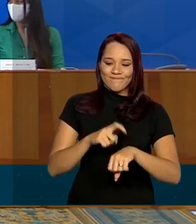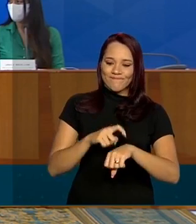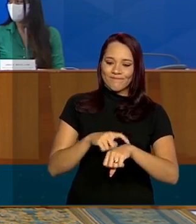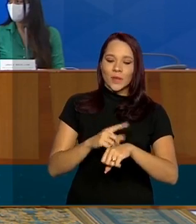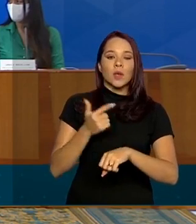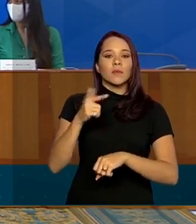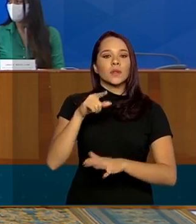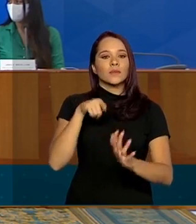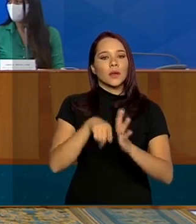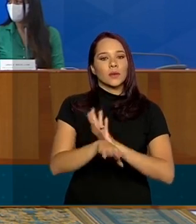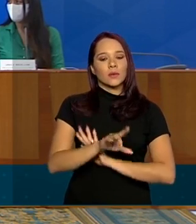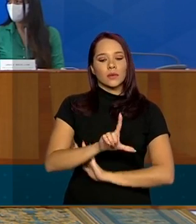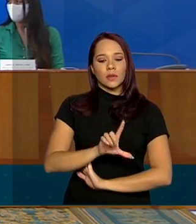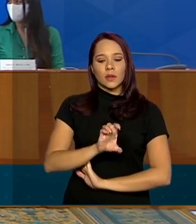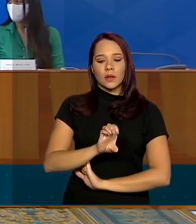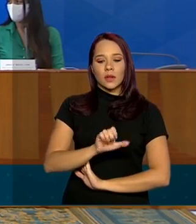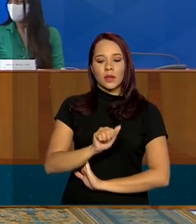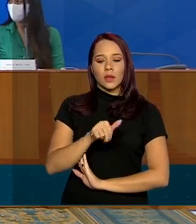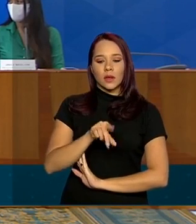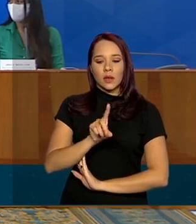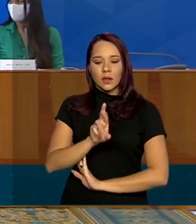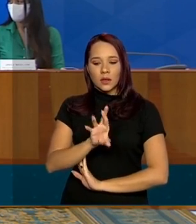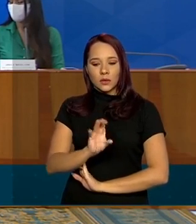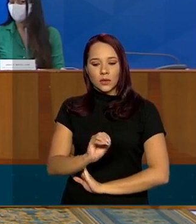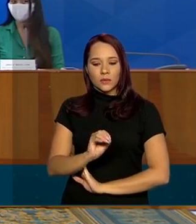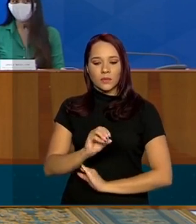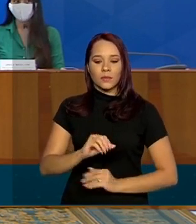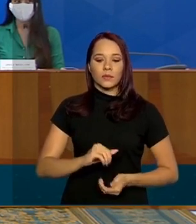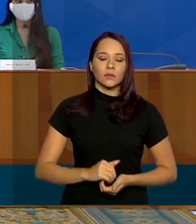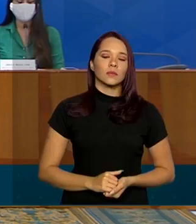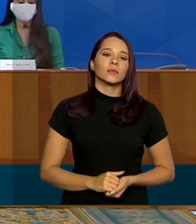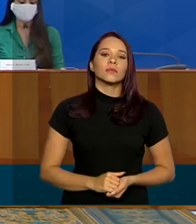a próxima pergunta é do Leandro Prazeres jornal O Globo